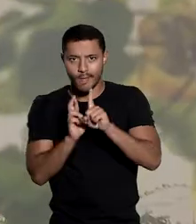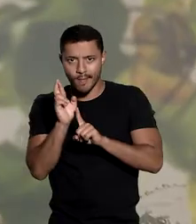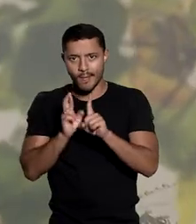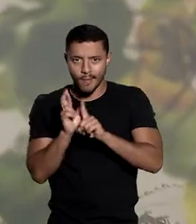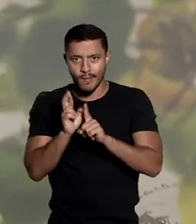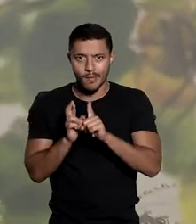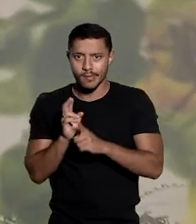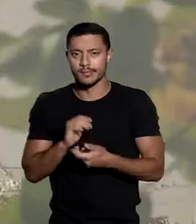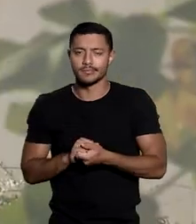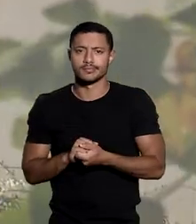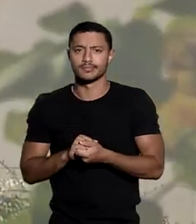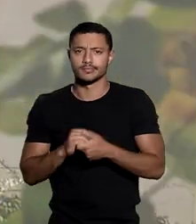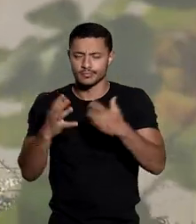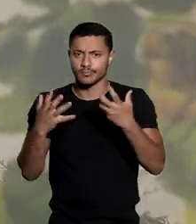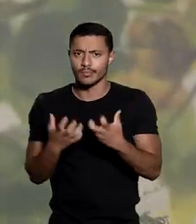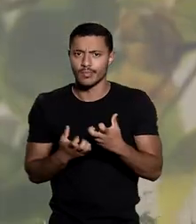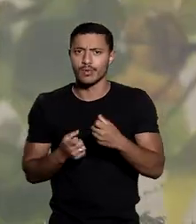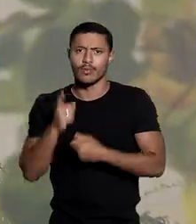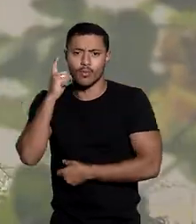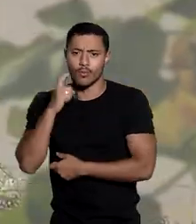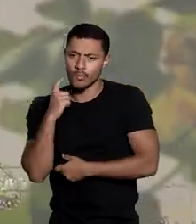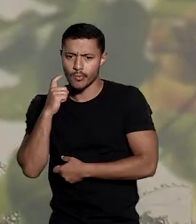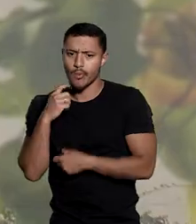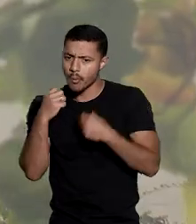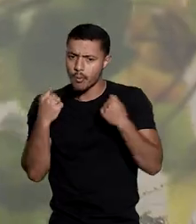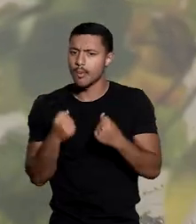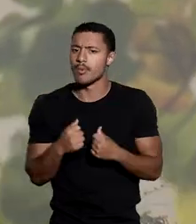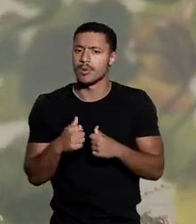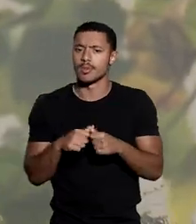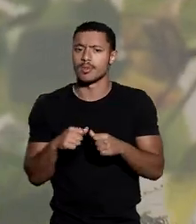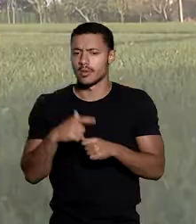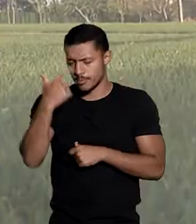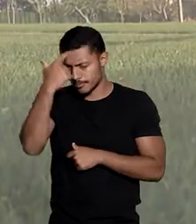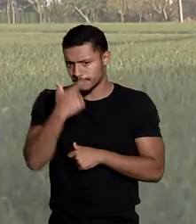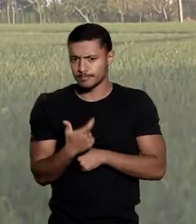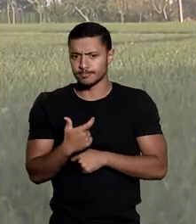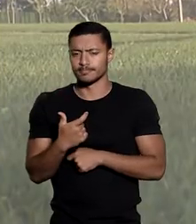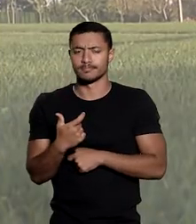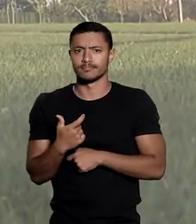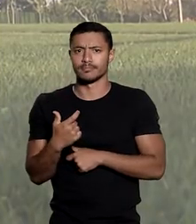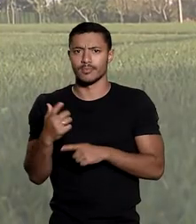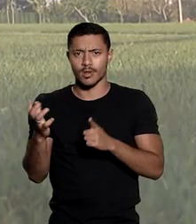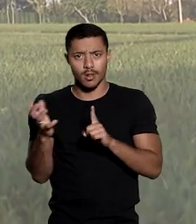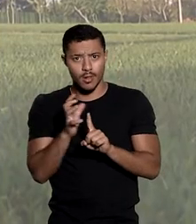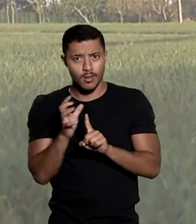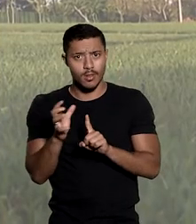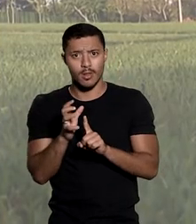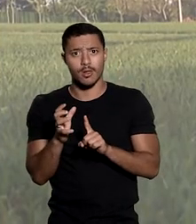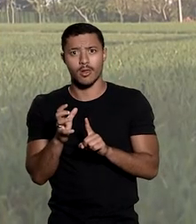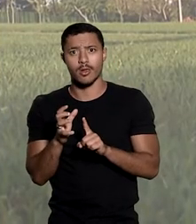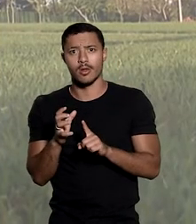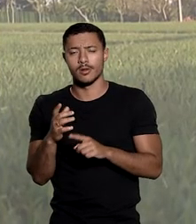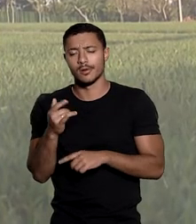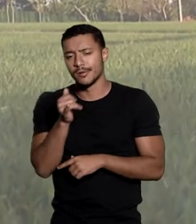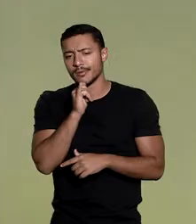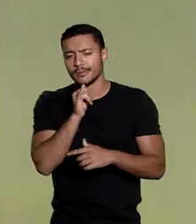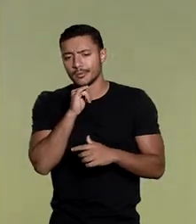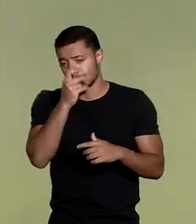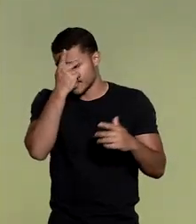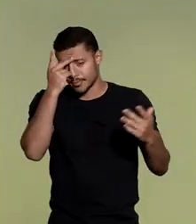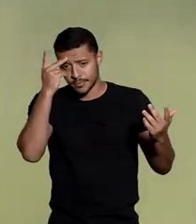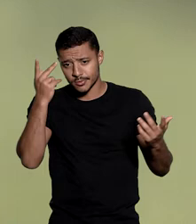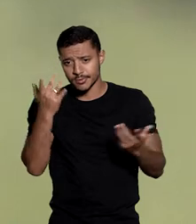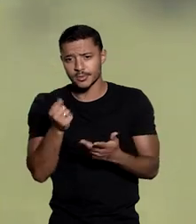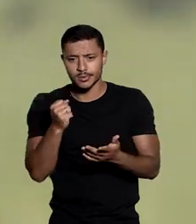Marco Aurélio Belize considerou que o advogado poderia ter a imagem e a reputação atingida, caso um potencial cliente